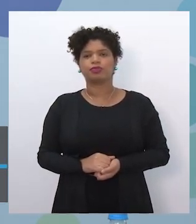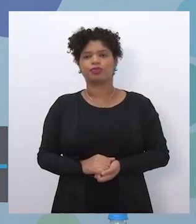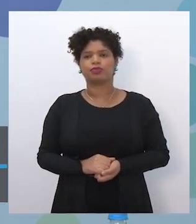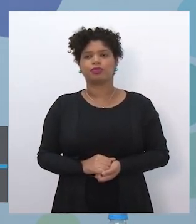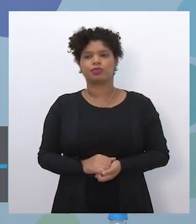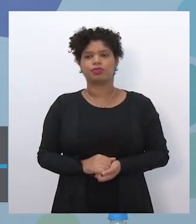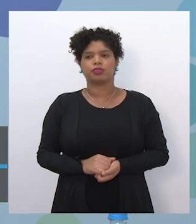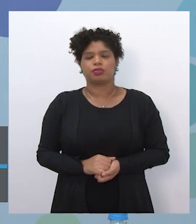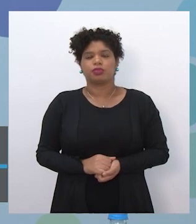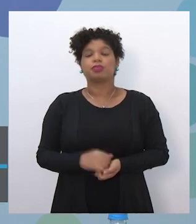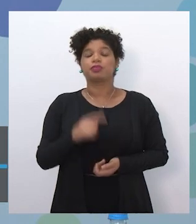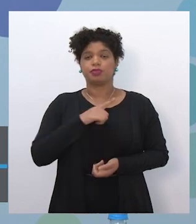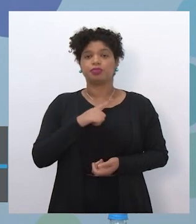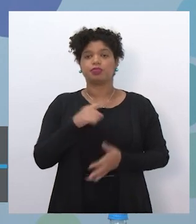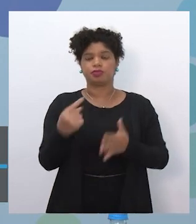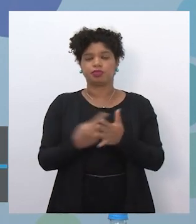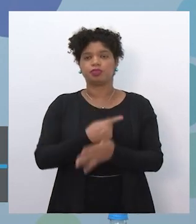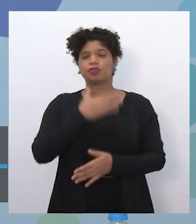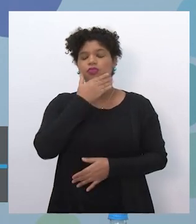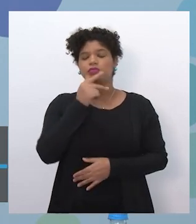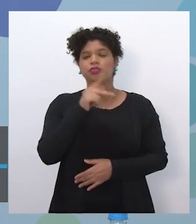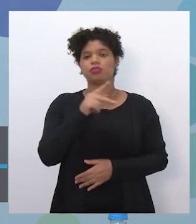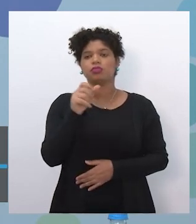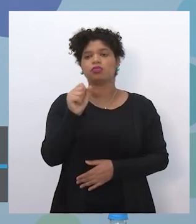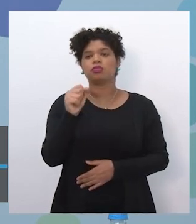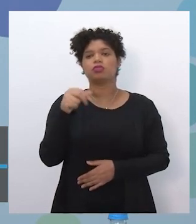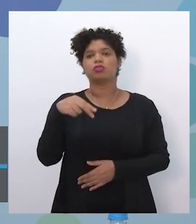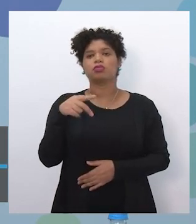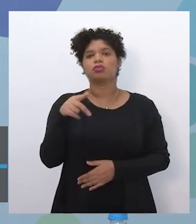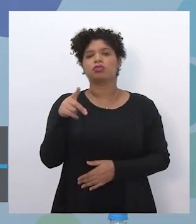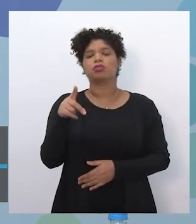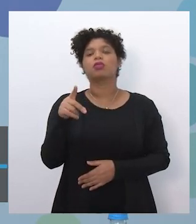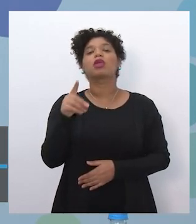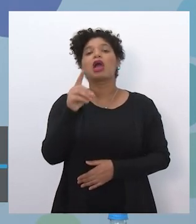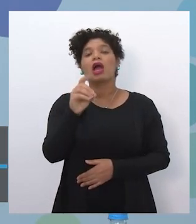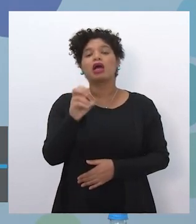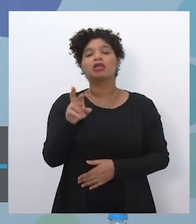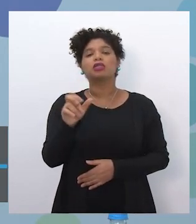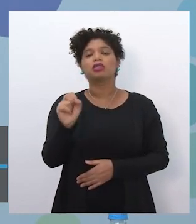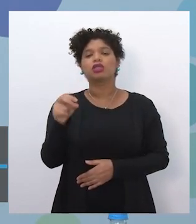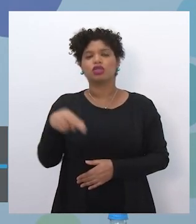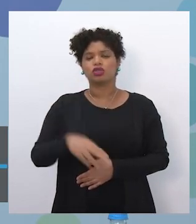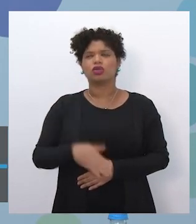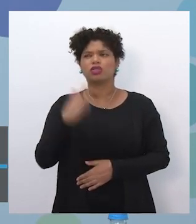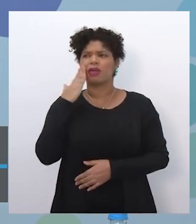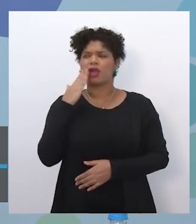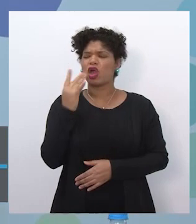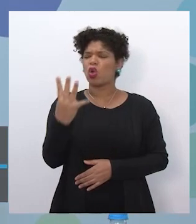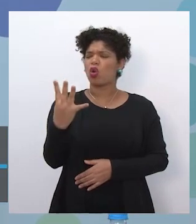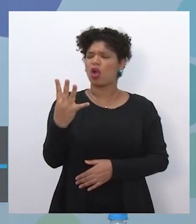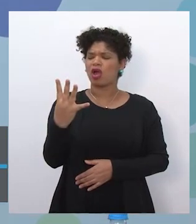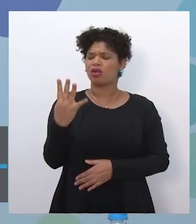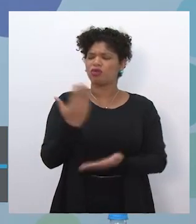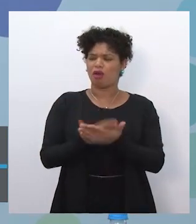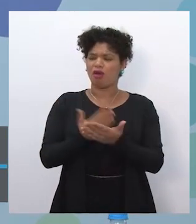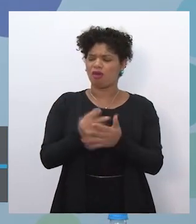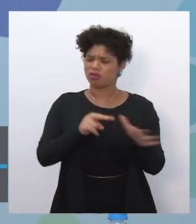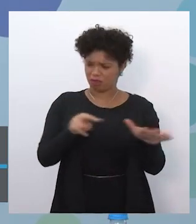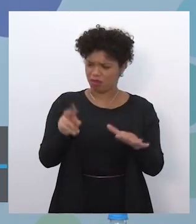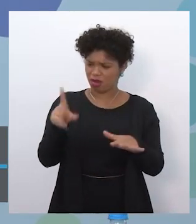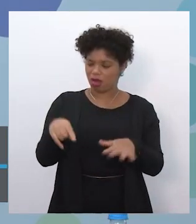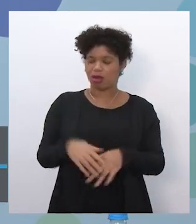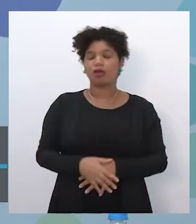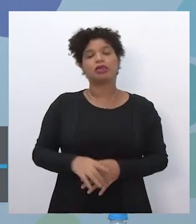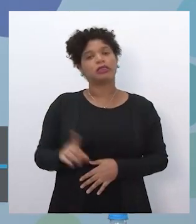Tem aqui uma pergunta do professor Anderson que falou, o professor vai ganhar equivalente a quatro aulas semanais? Não, vamos deixar isso